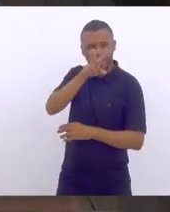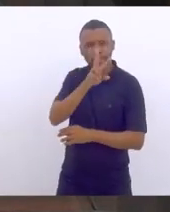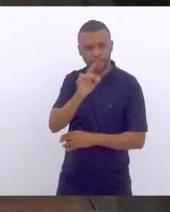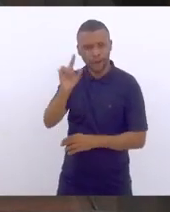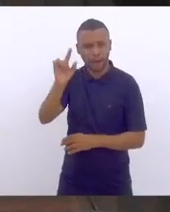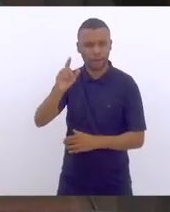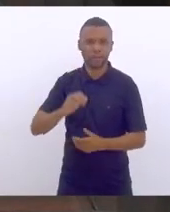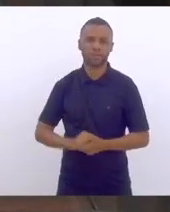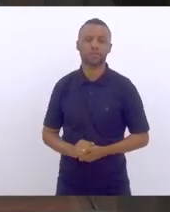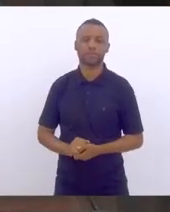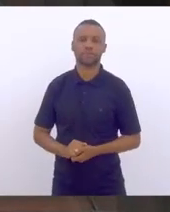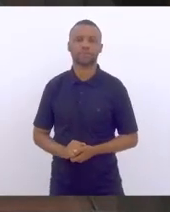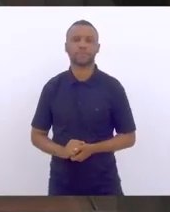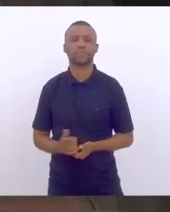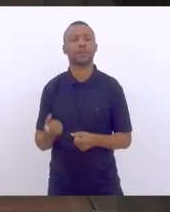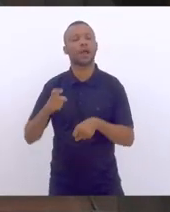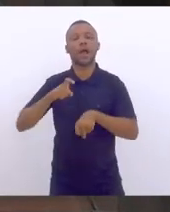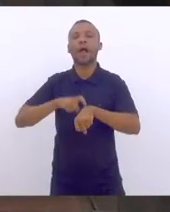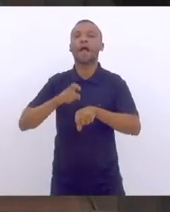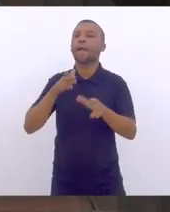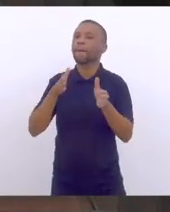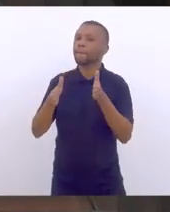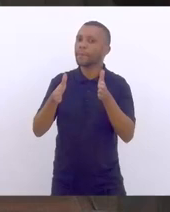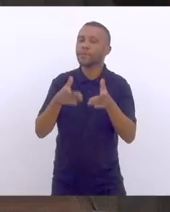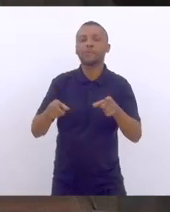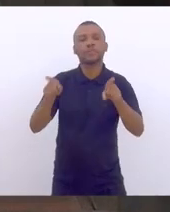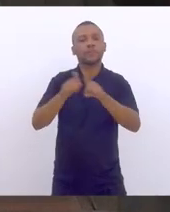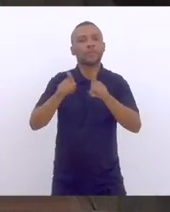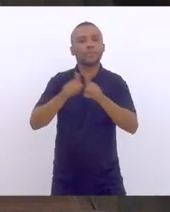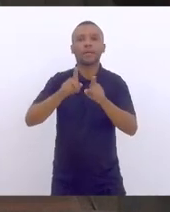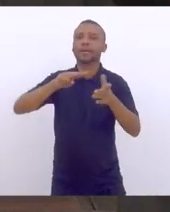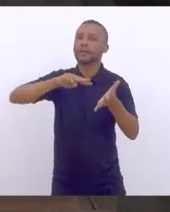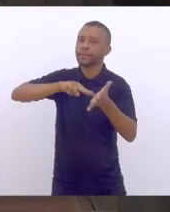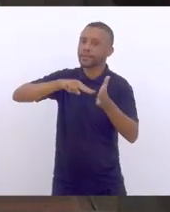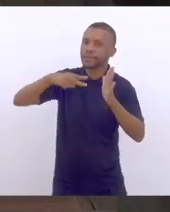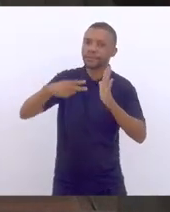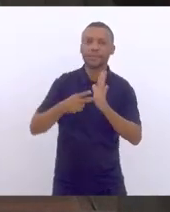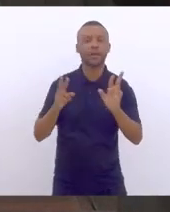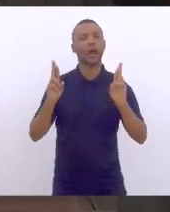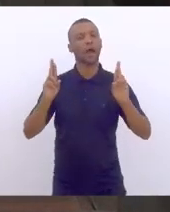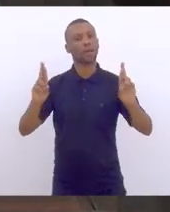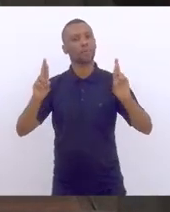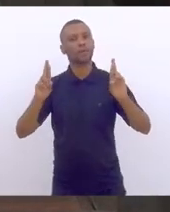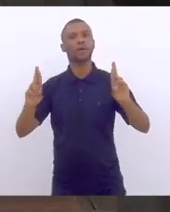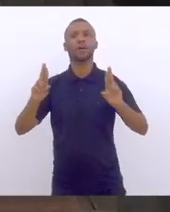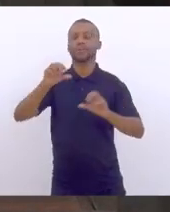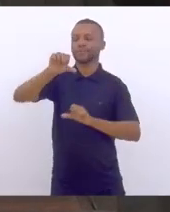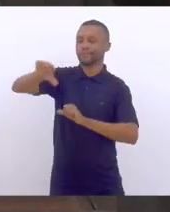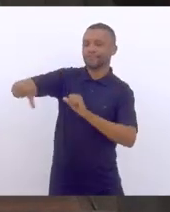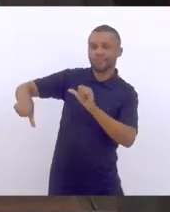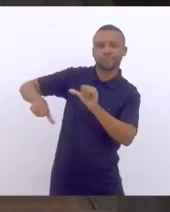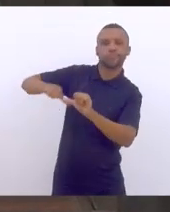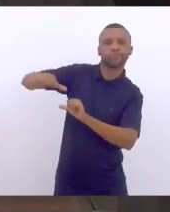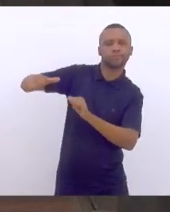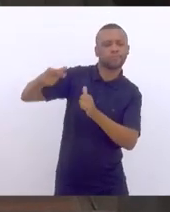Então, é um período também de esperança, é um período de renovação,